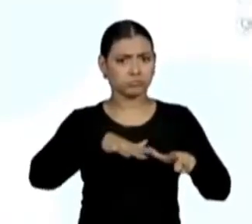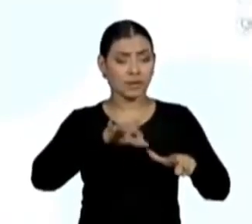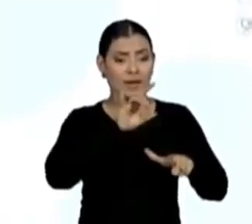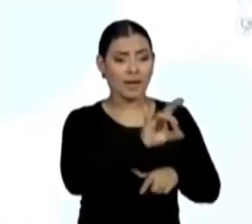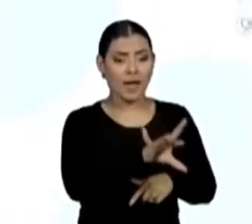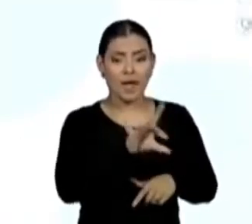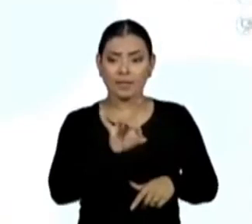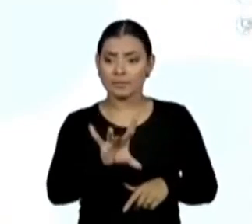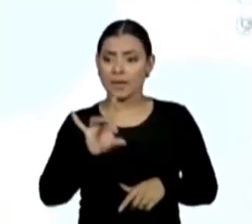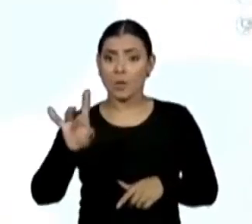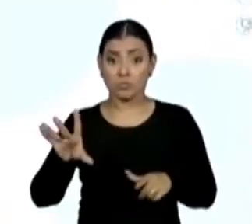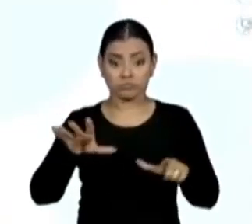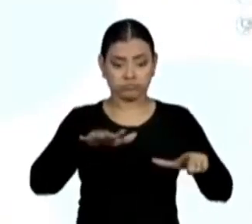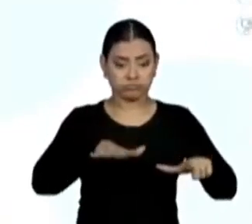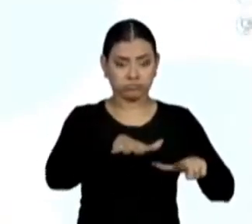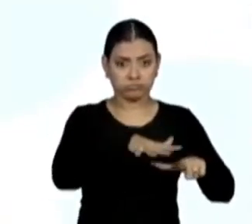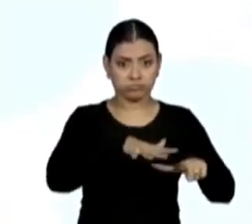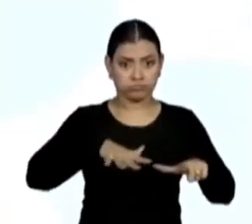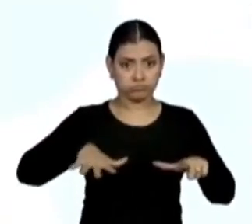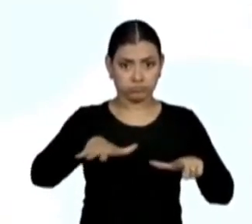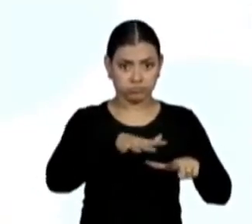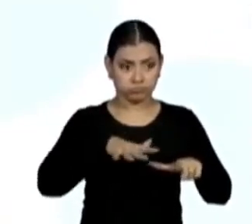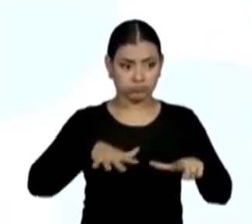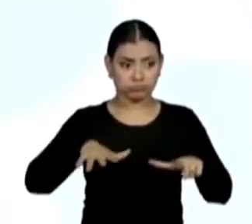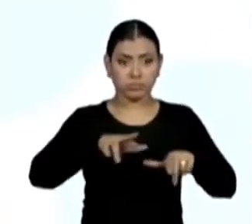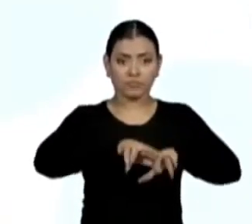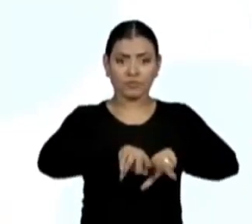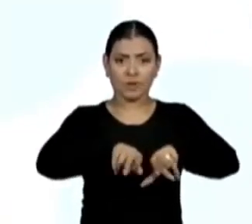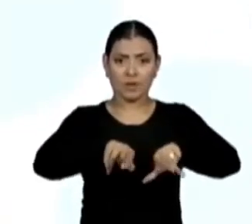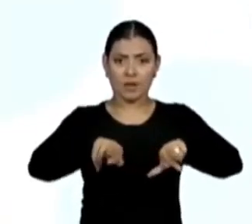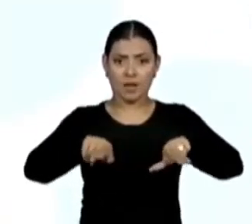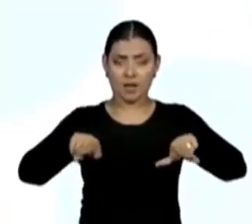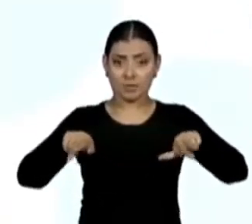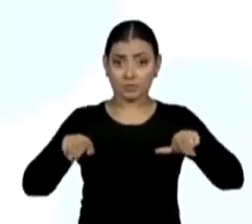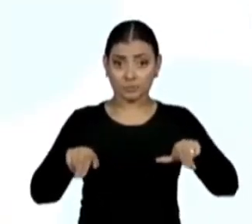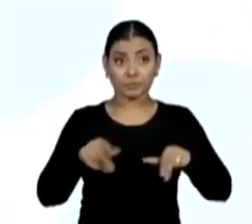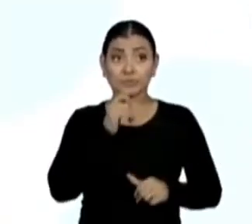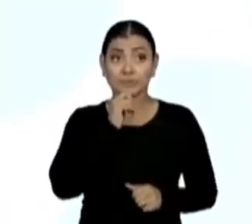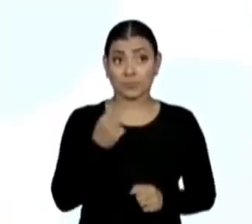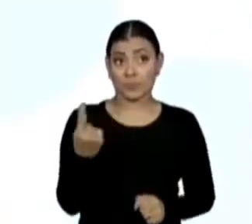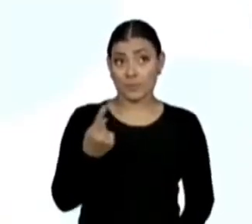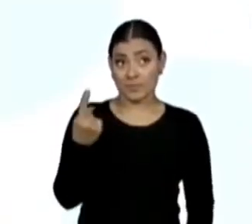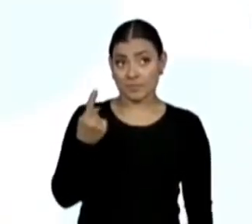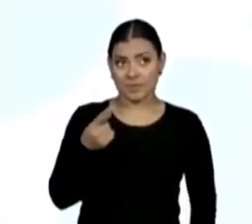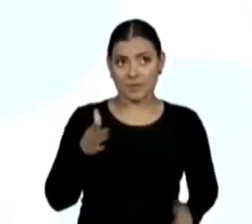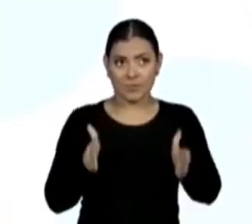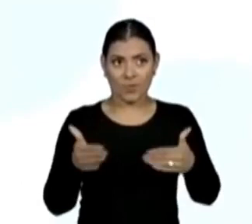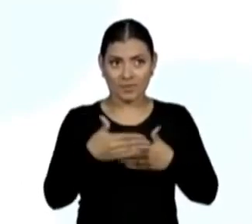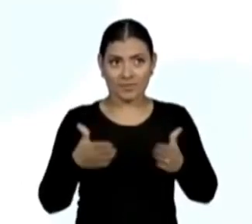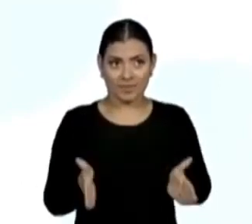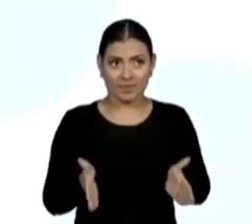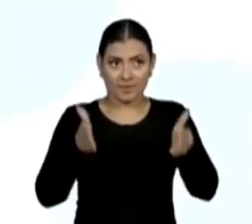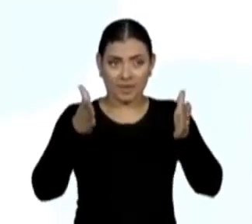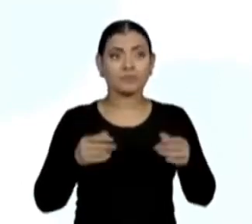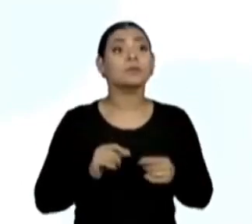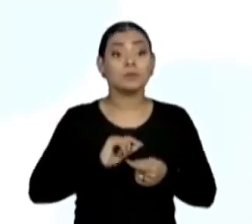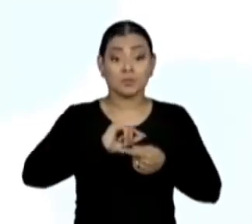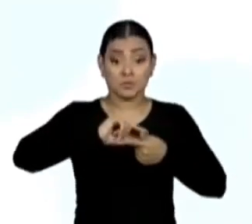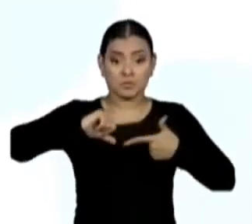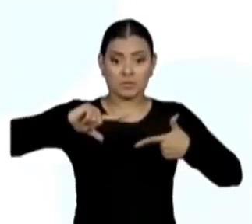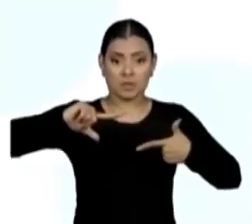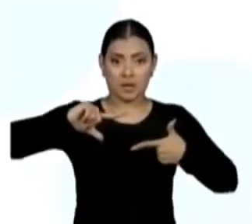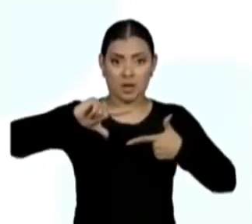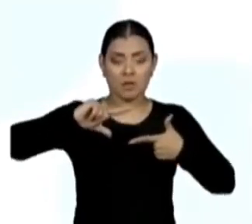cada planificação, então. Cada uma das planificações. Primeiro essa, depois essa, depois